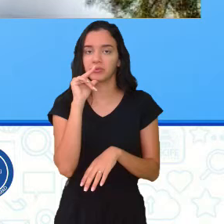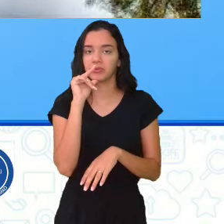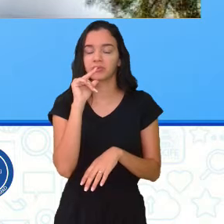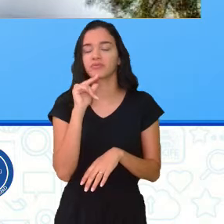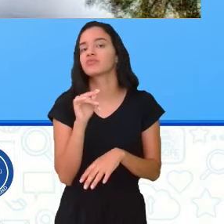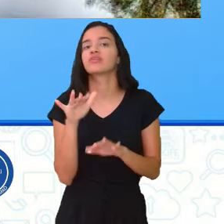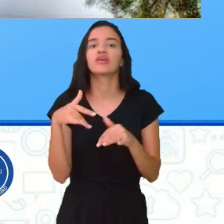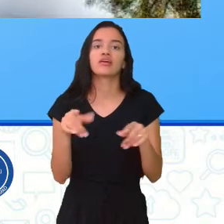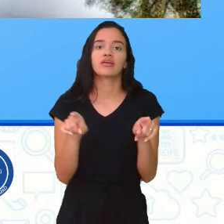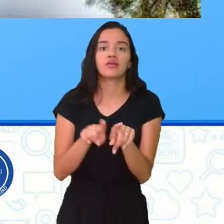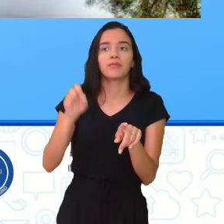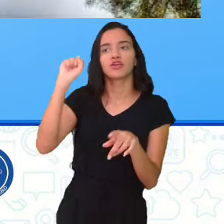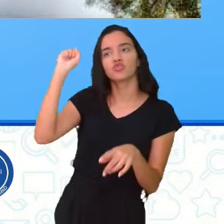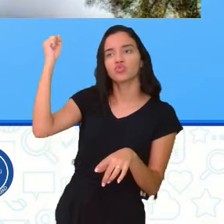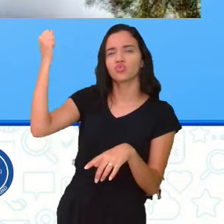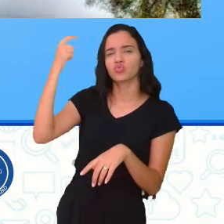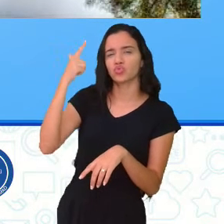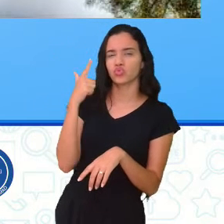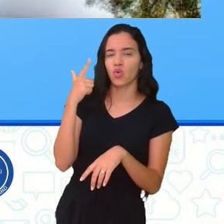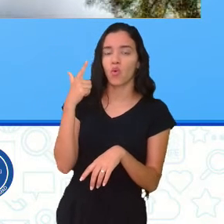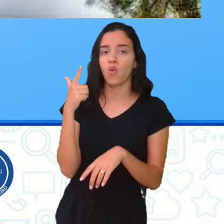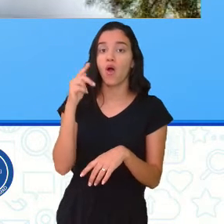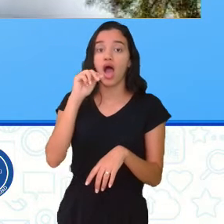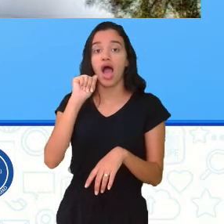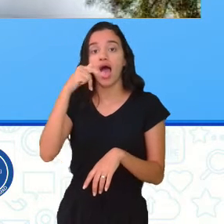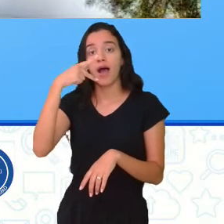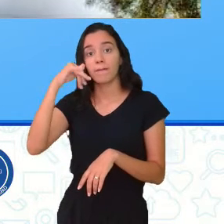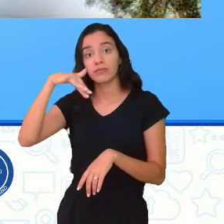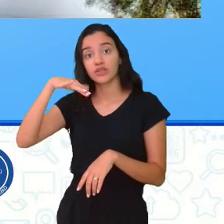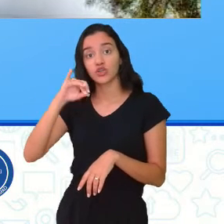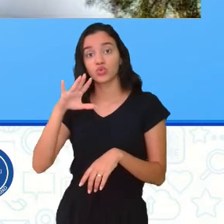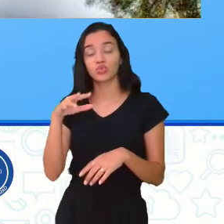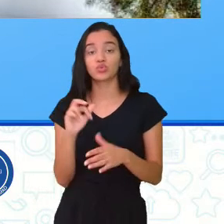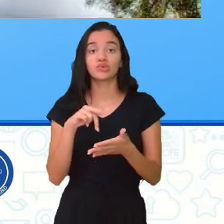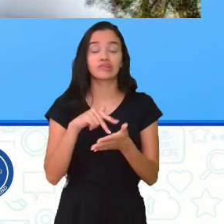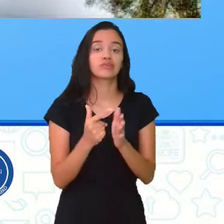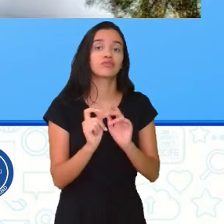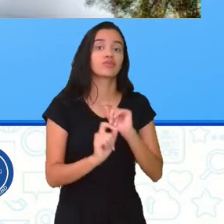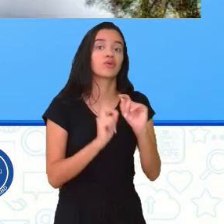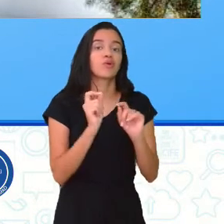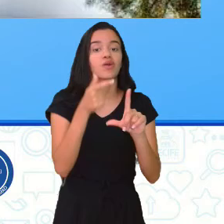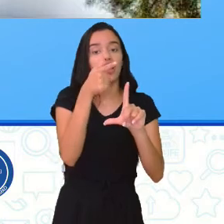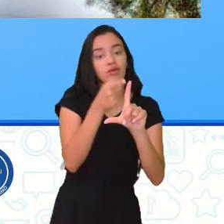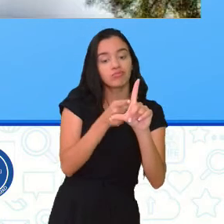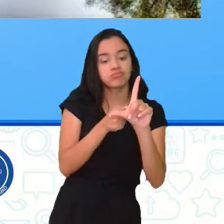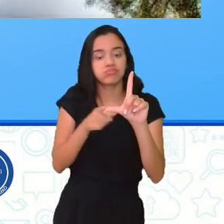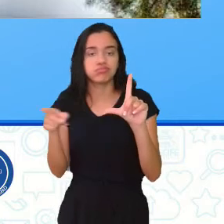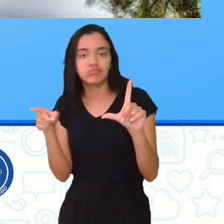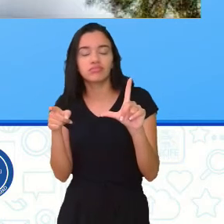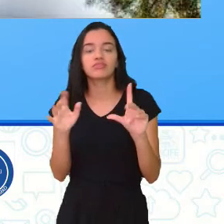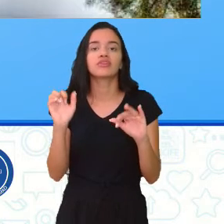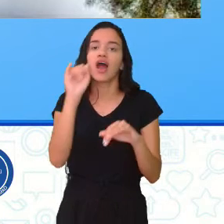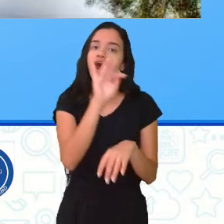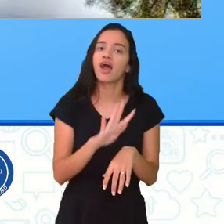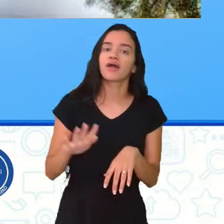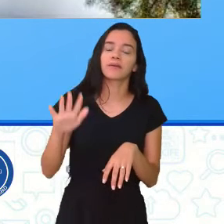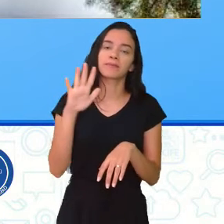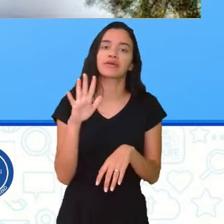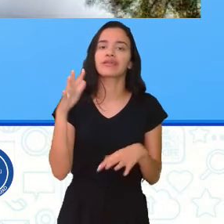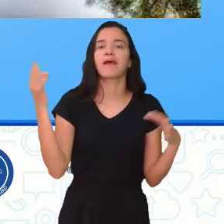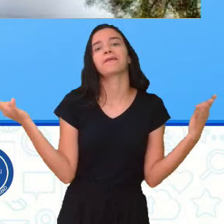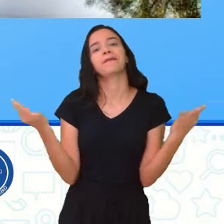e o sol está a pino, ou seja, está formando um ângulo de 90 graus, a imagem é